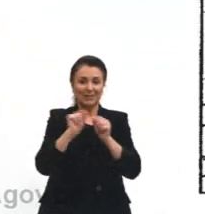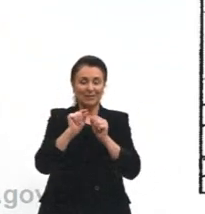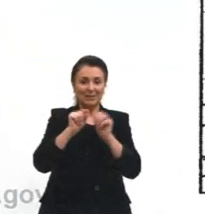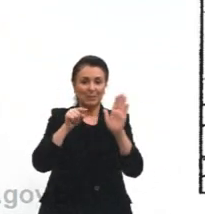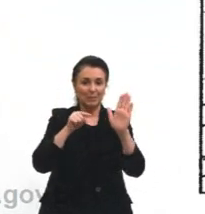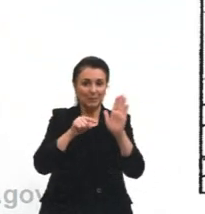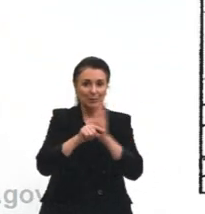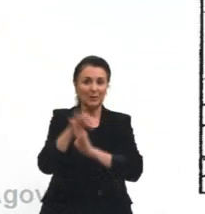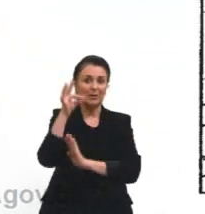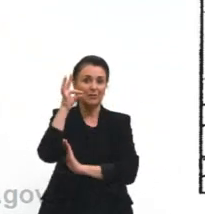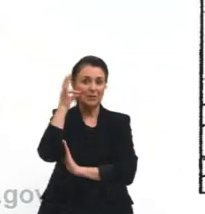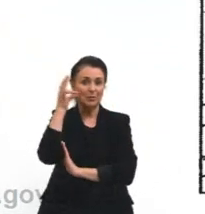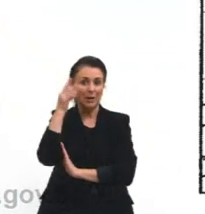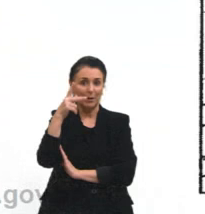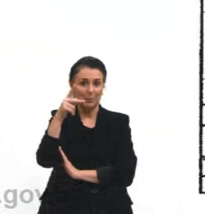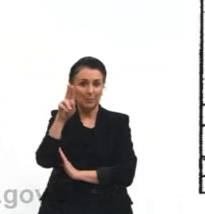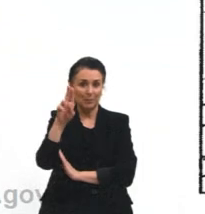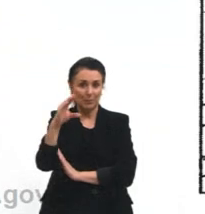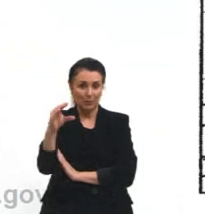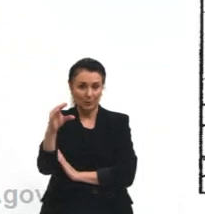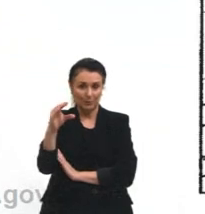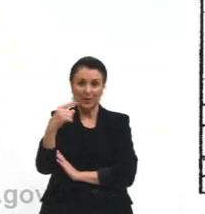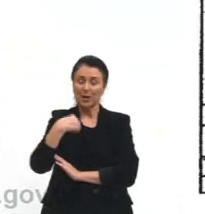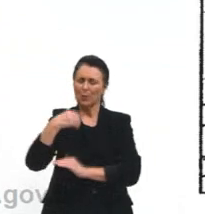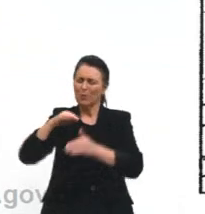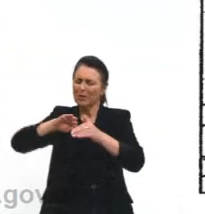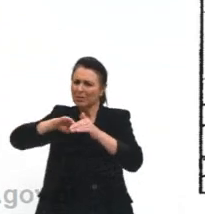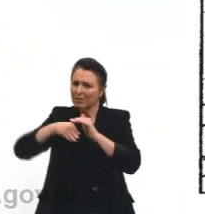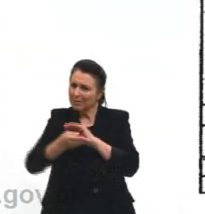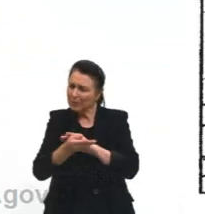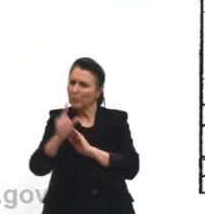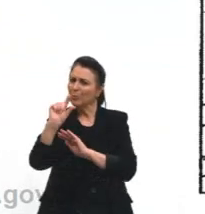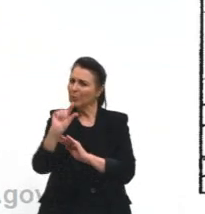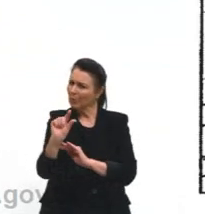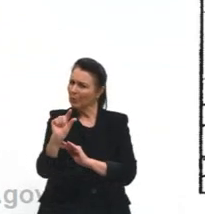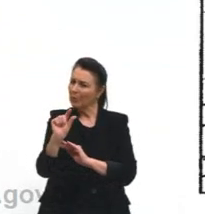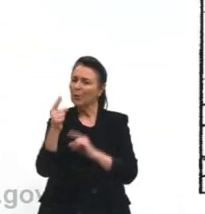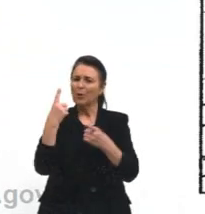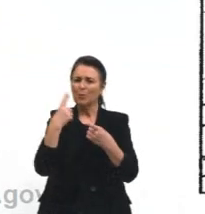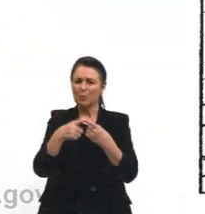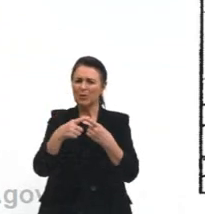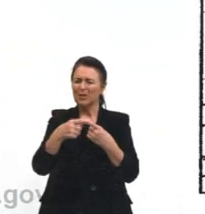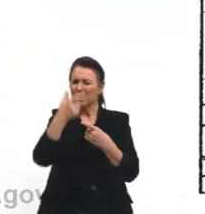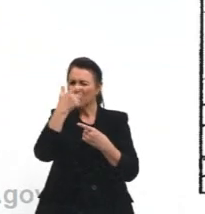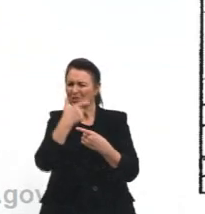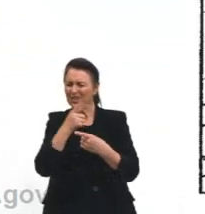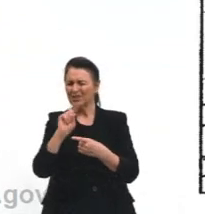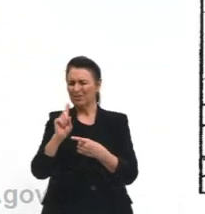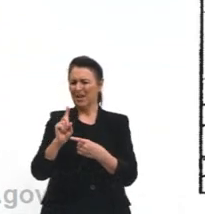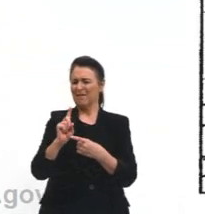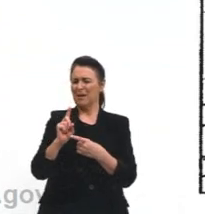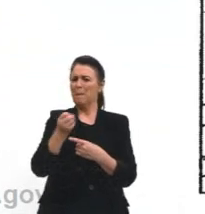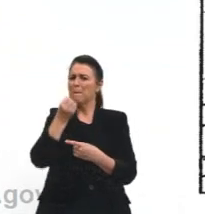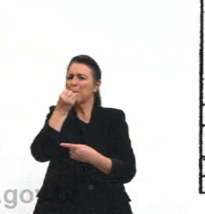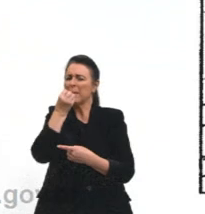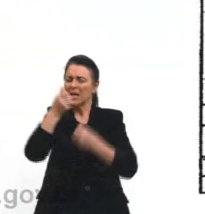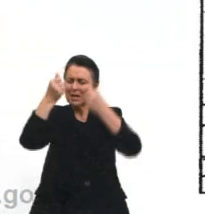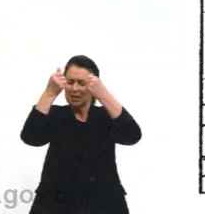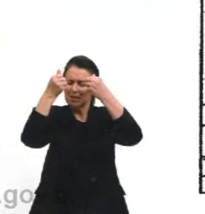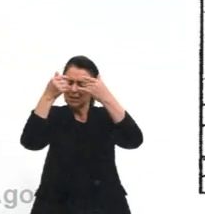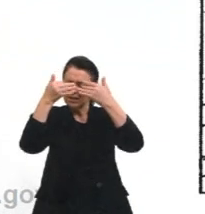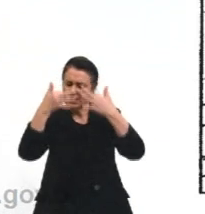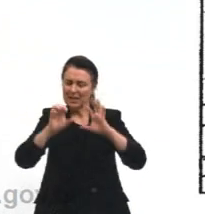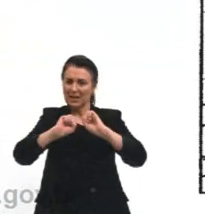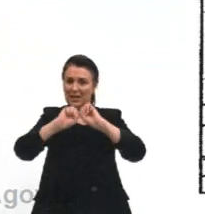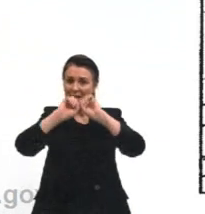PUC. Eu até dei uma adaptada nela que eu achei que ela estava um pouco incoerente em alguns pontos. A gente vai discutir